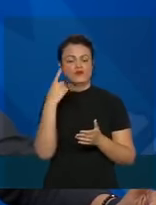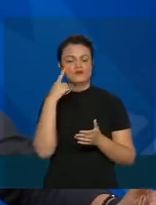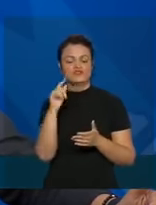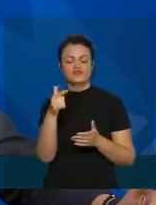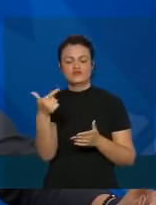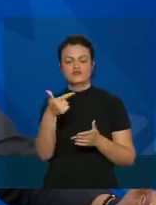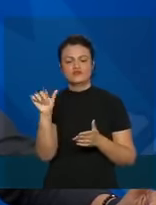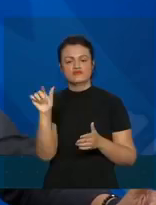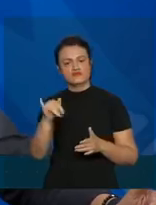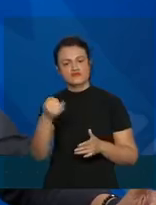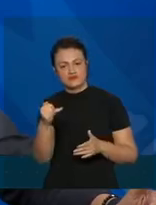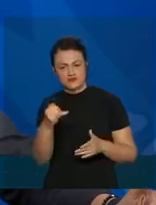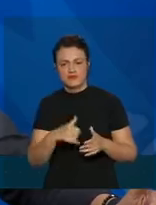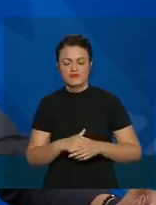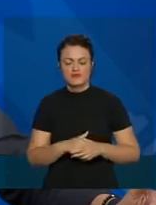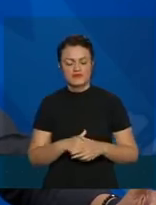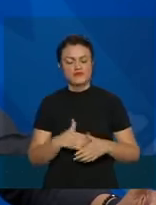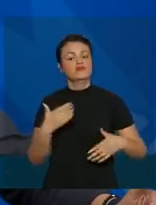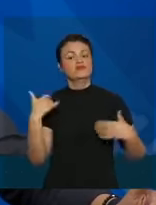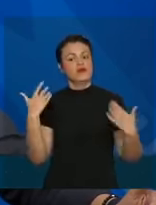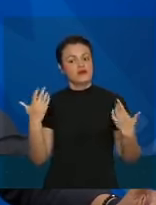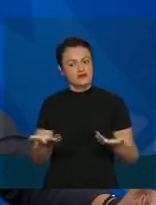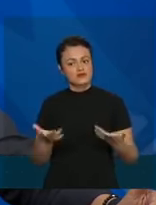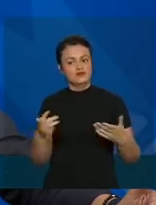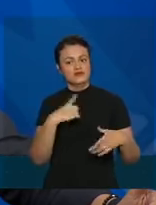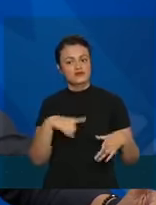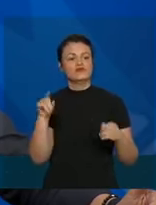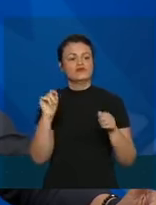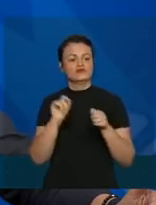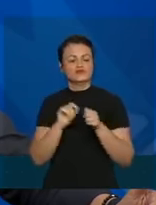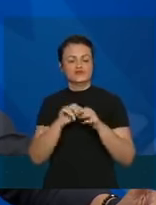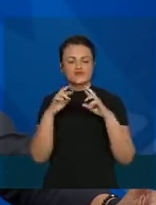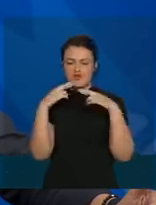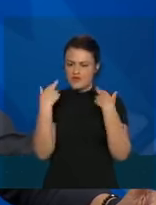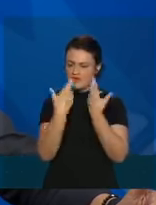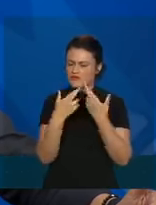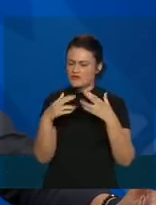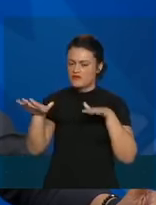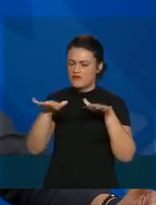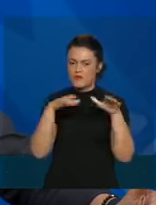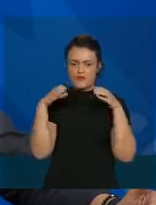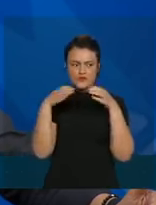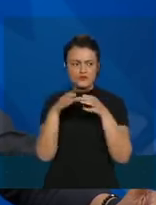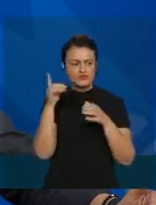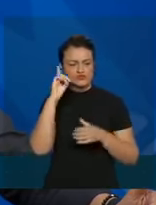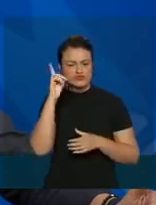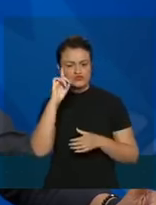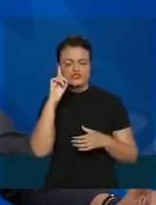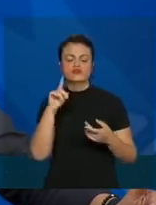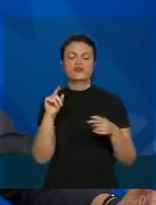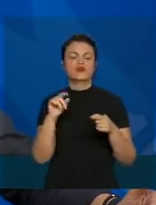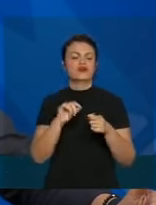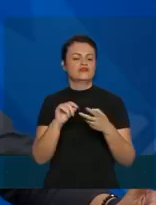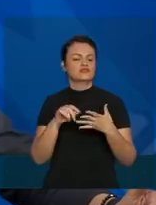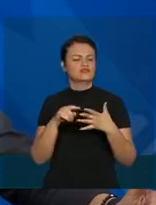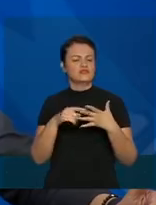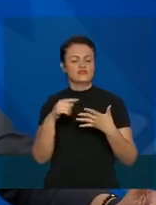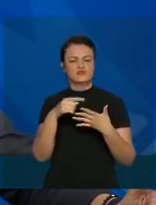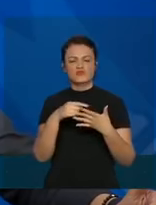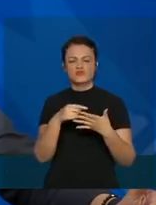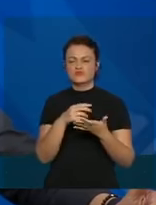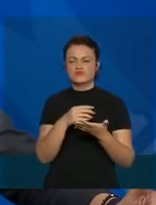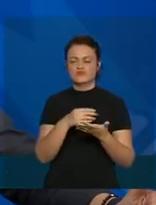janeiro. Desde então, estamos fazendo reuniões coletivas diárias, fizemos manuais,